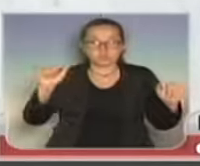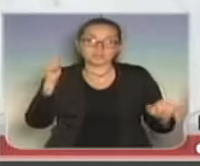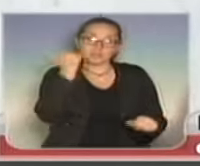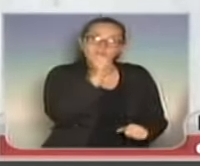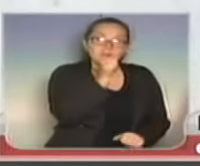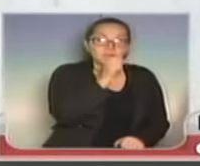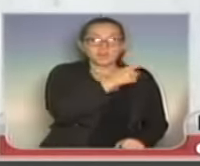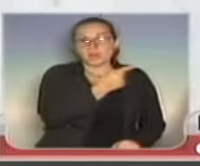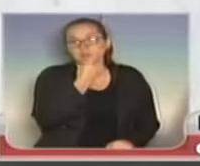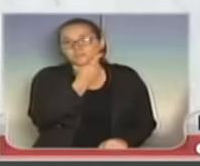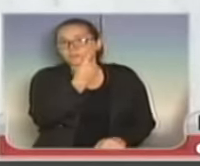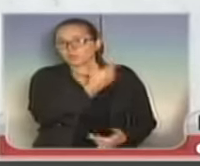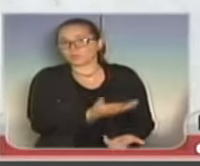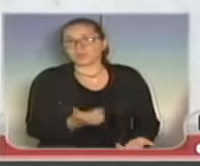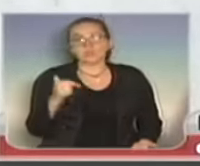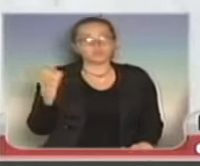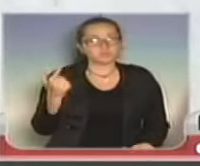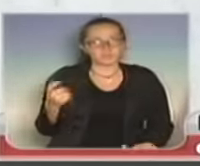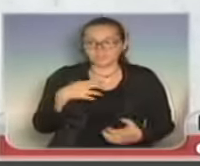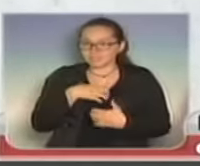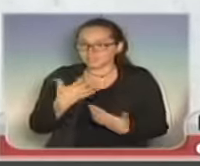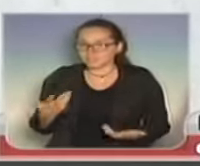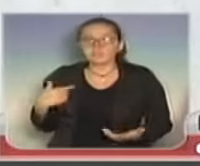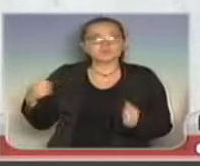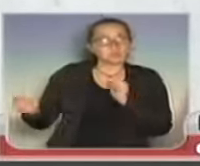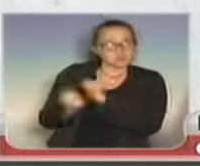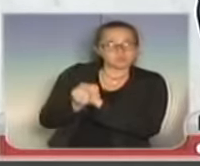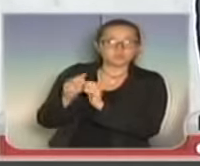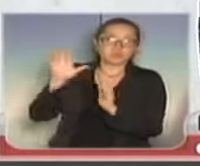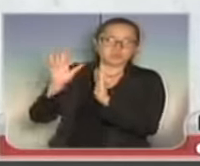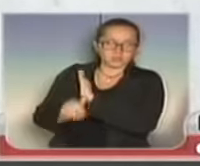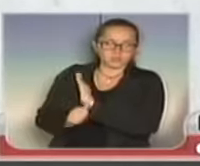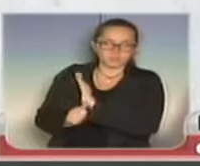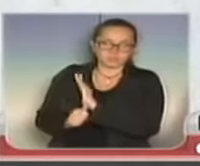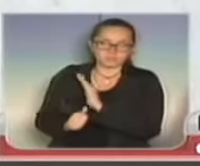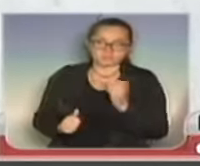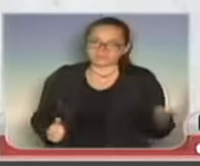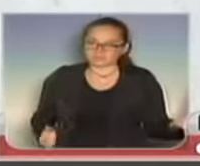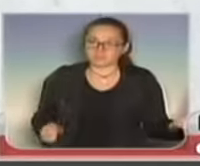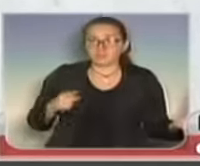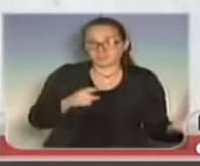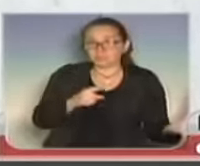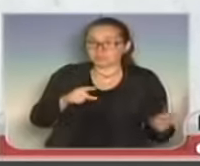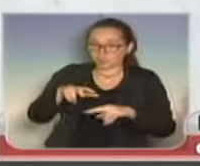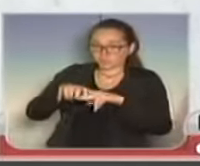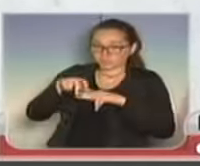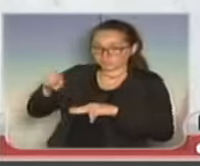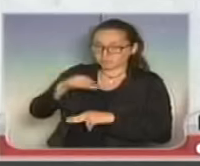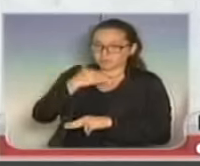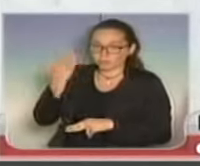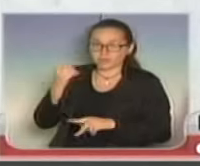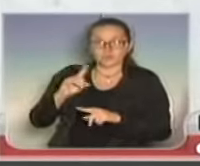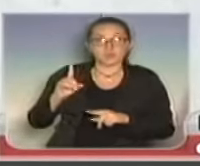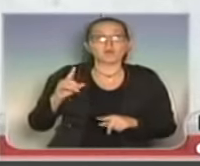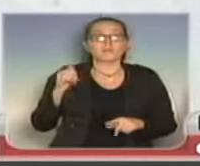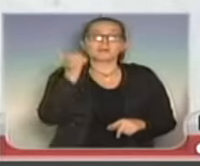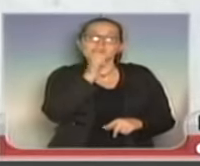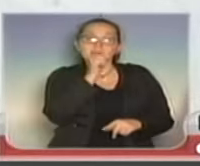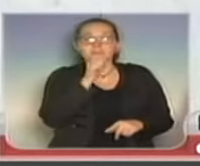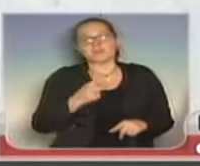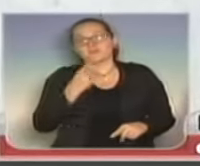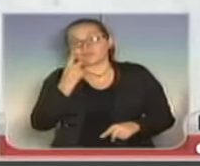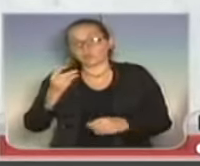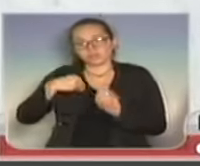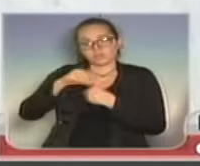ela mesma dizendo que o menino não tinha jeito e andava com o criminoso. Isso é motivo para o menino morrer? Não. Mas a própria mãe já dizia que o menino estava